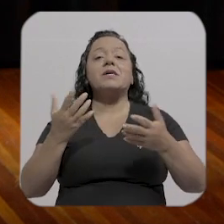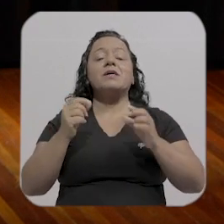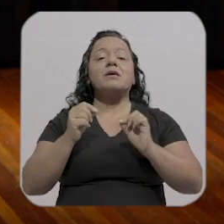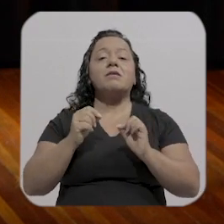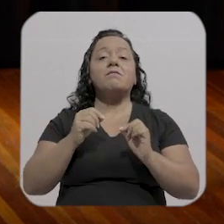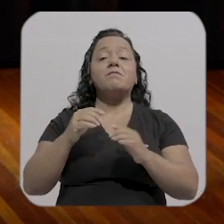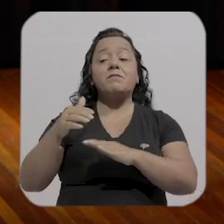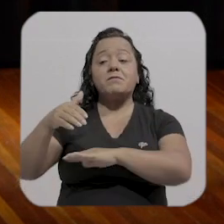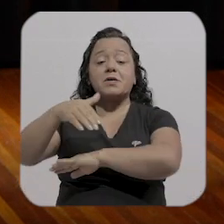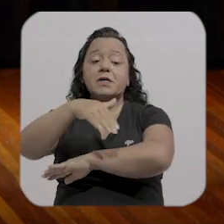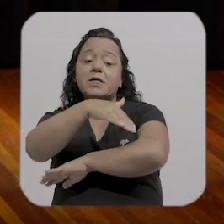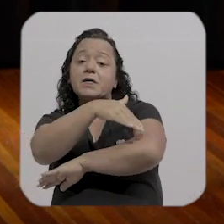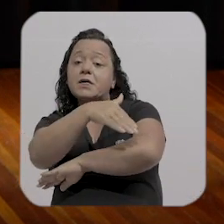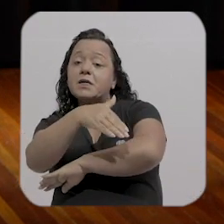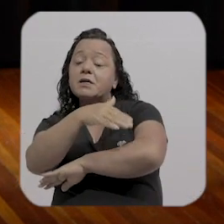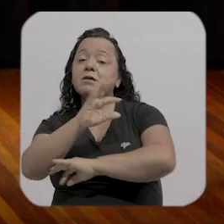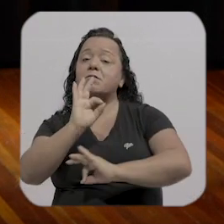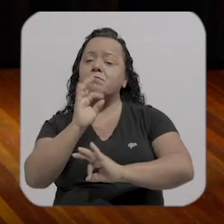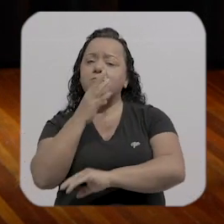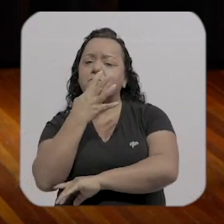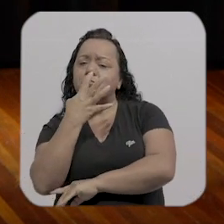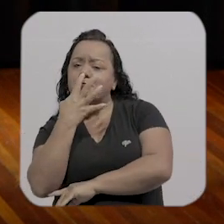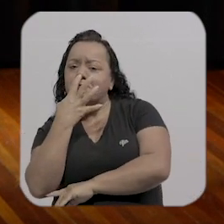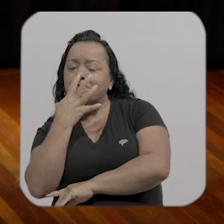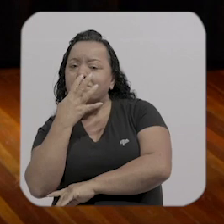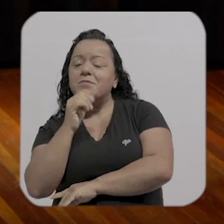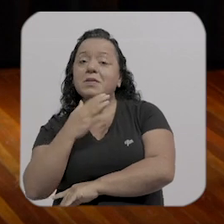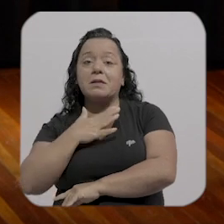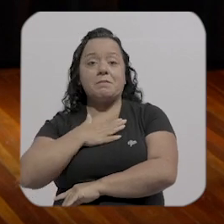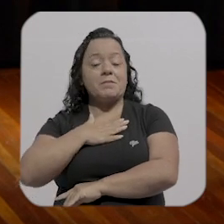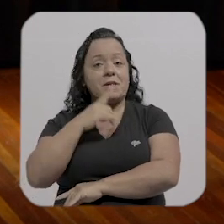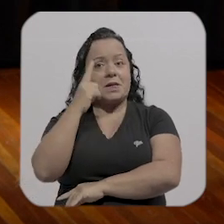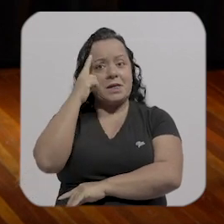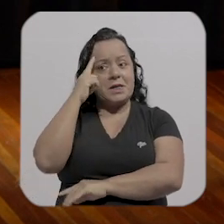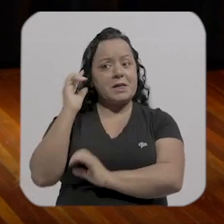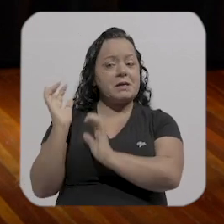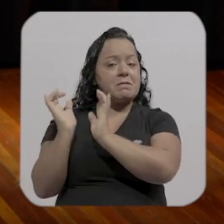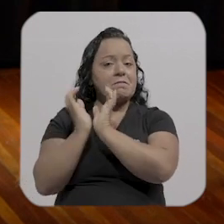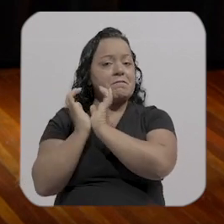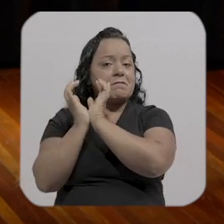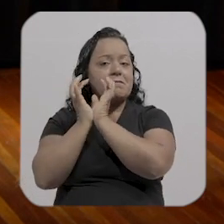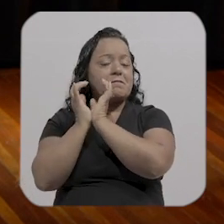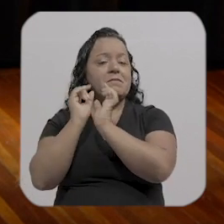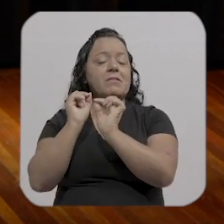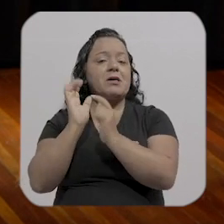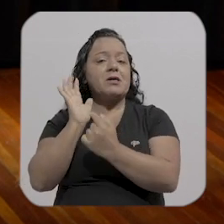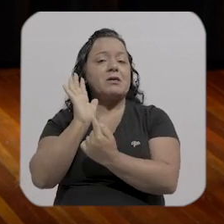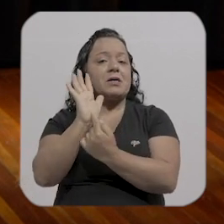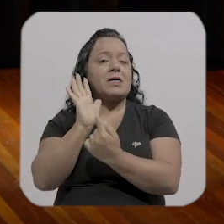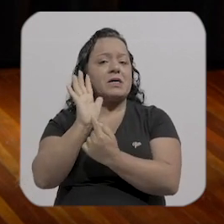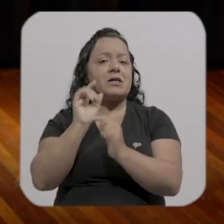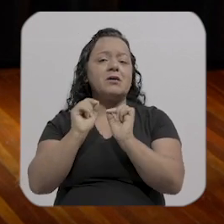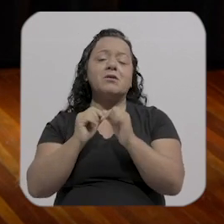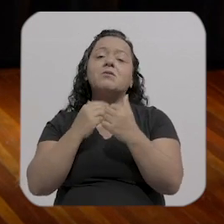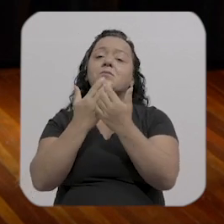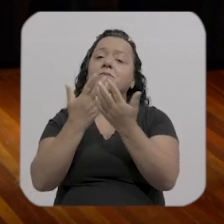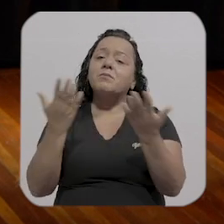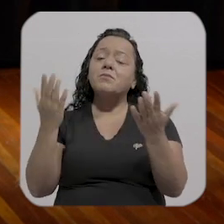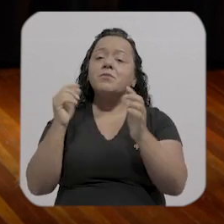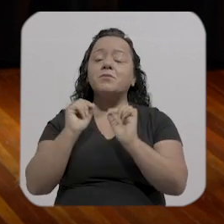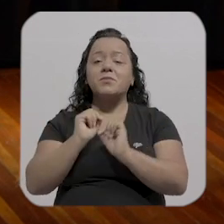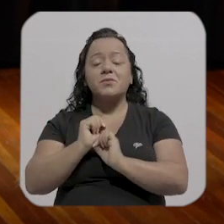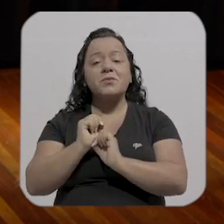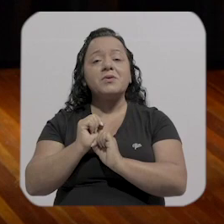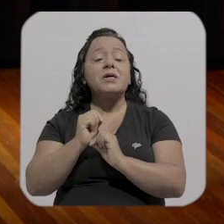uma eu ia apresentar e o Bubu não era pra fazer aquilo ele era a atração principal